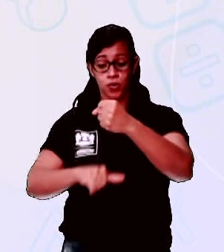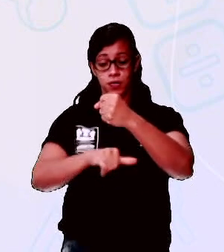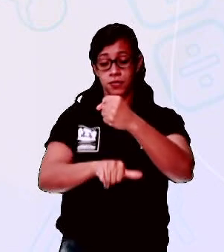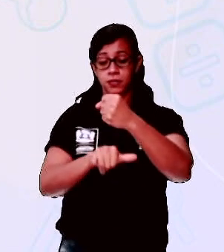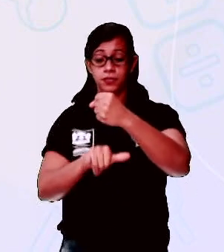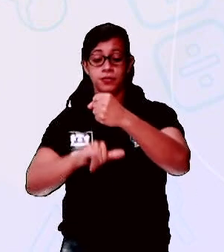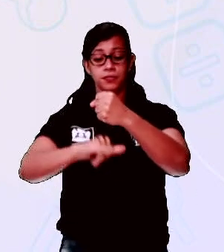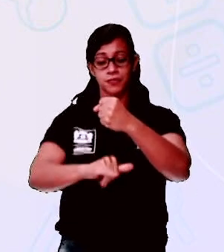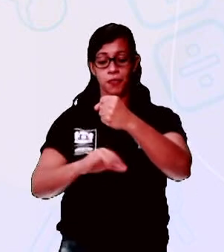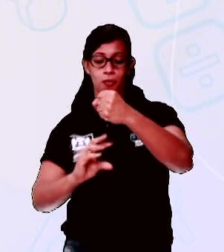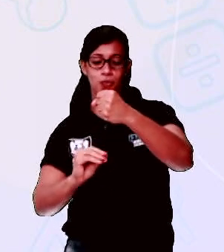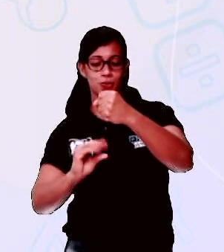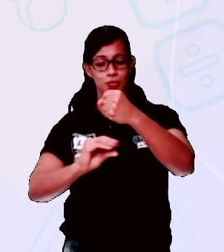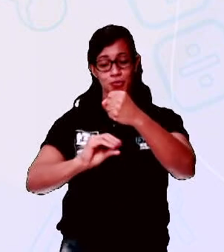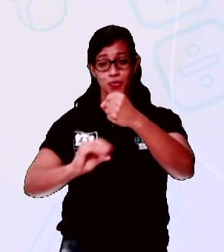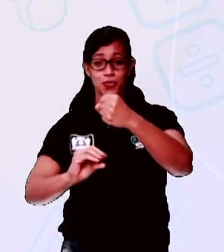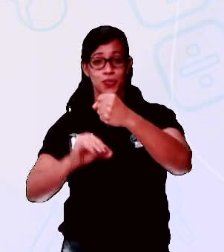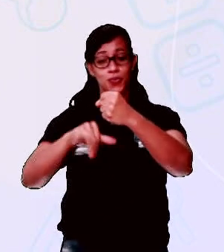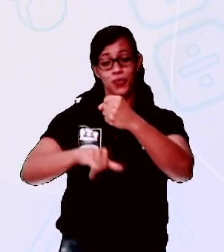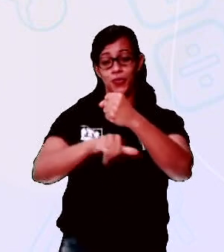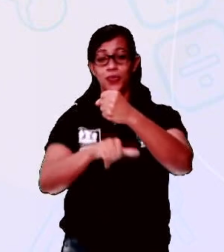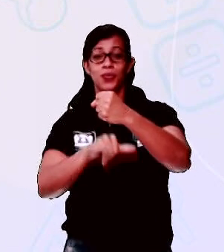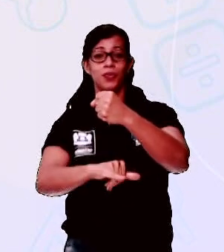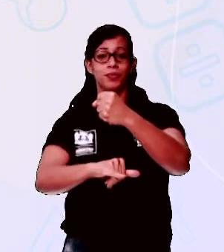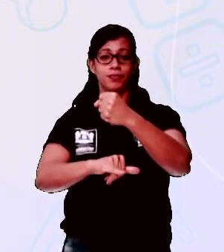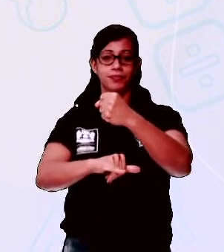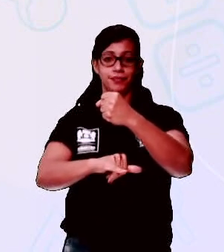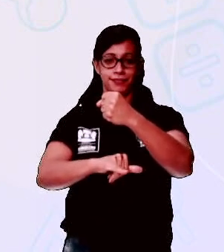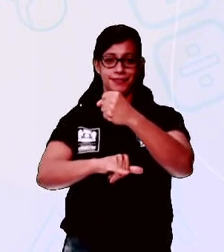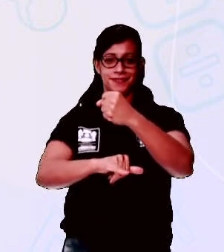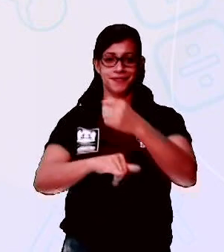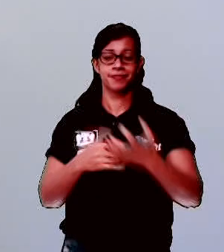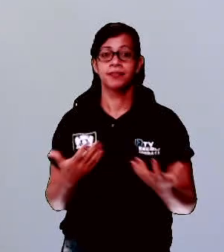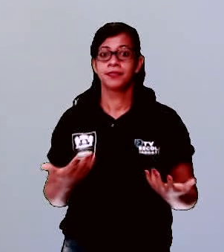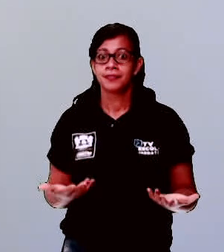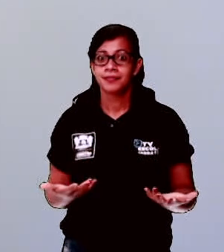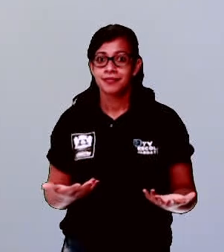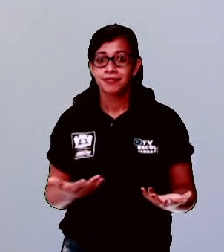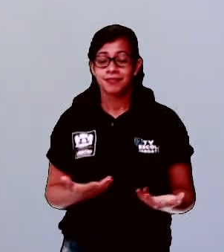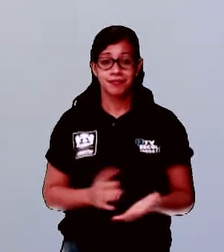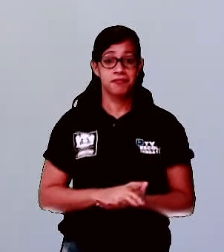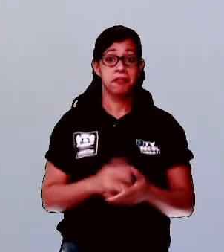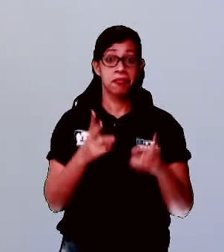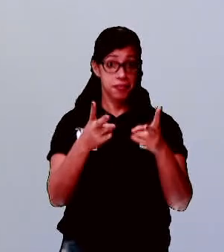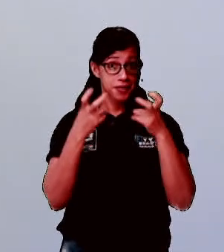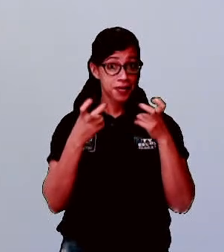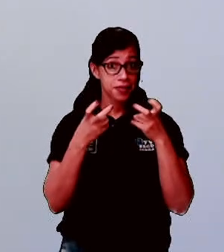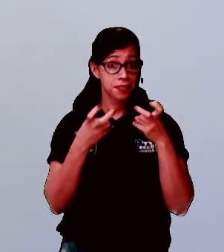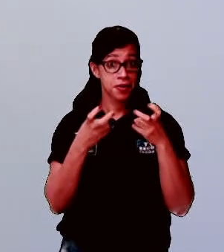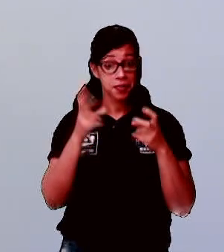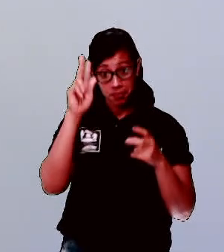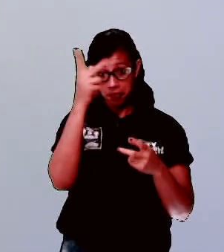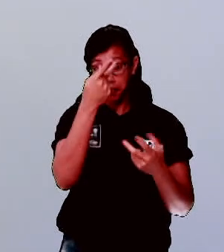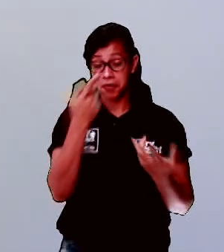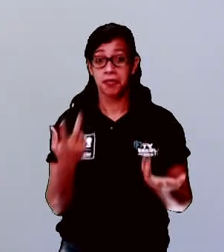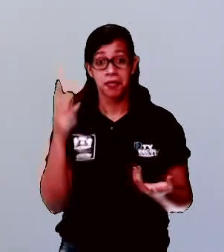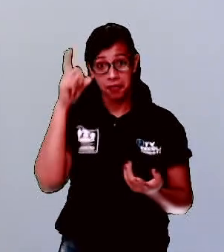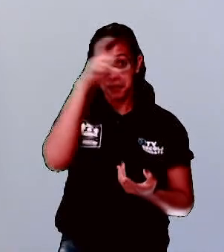dentro. O sapo batendo papo e o papo soltando o vento. Gente, vocês viram agora? Me confundi, tá vendo?